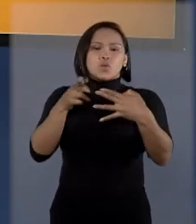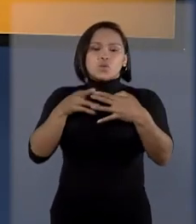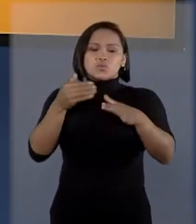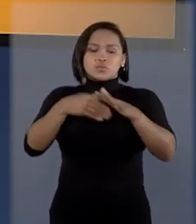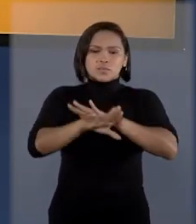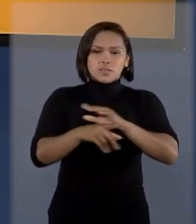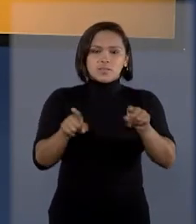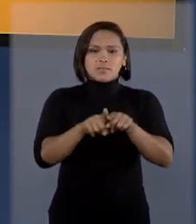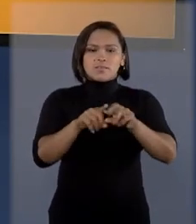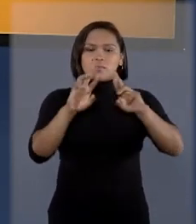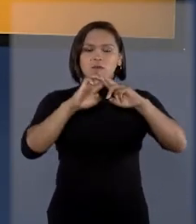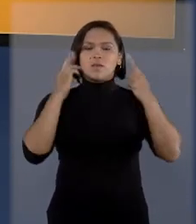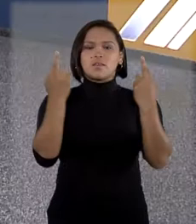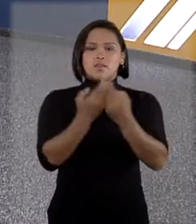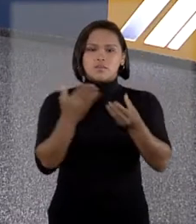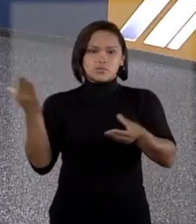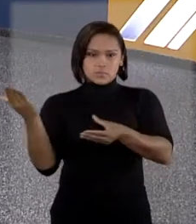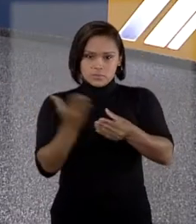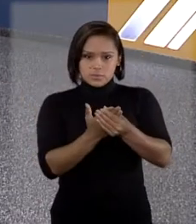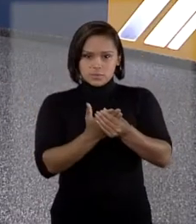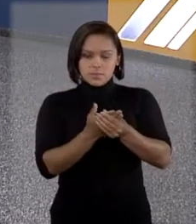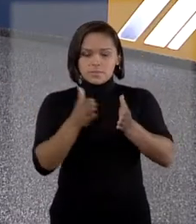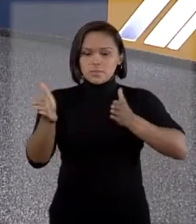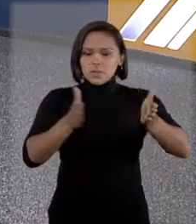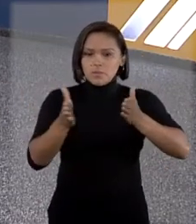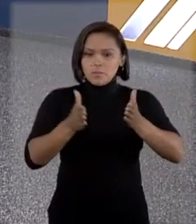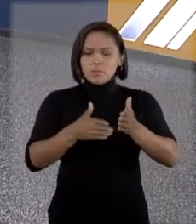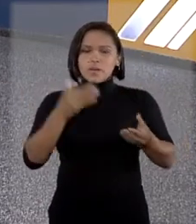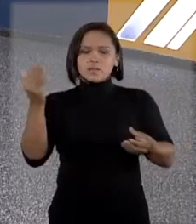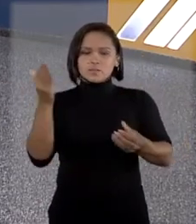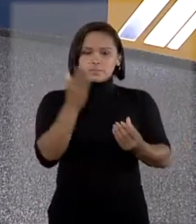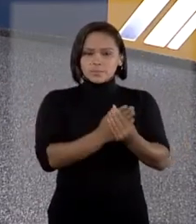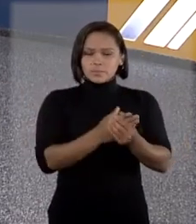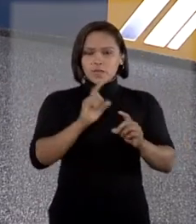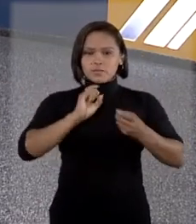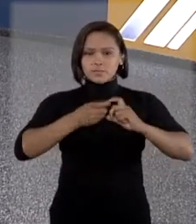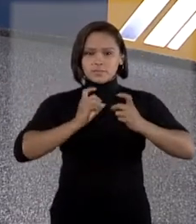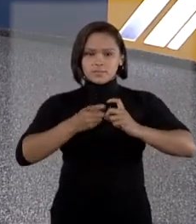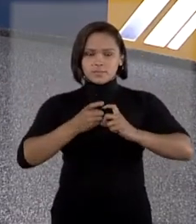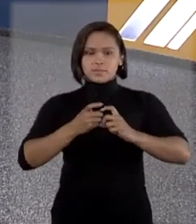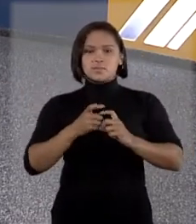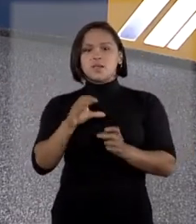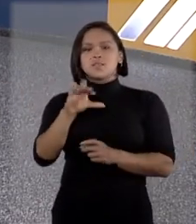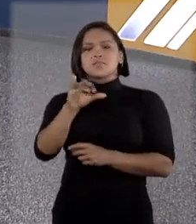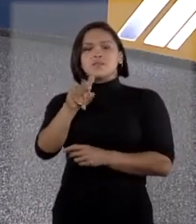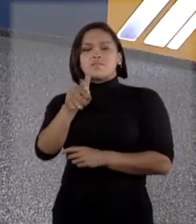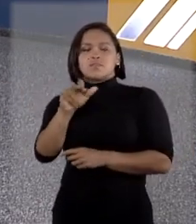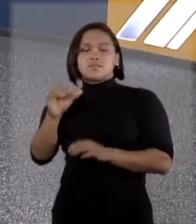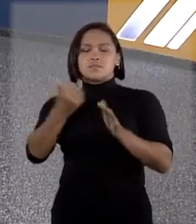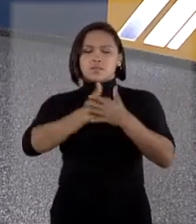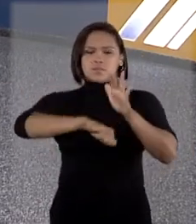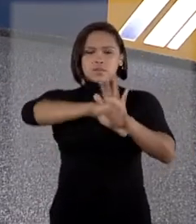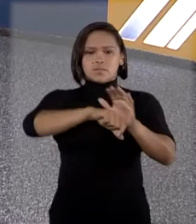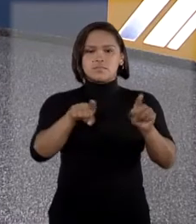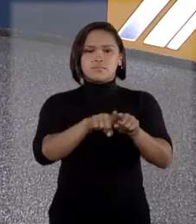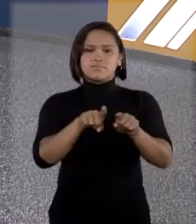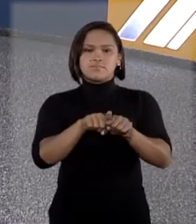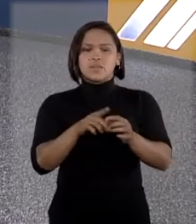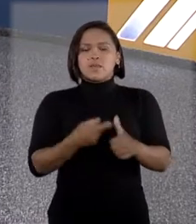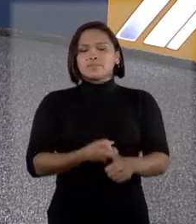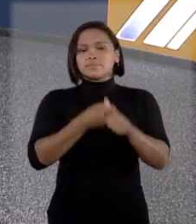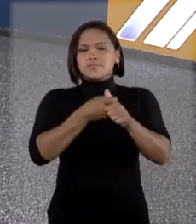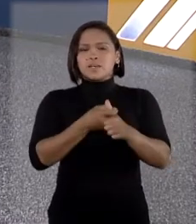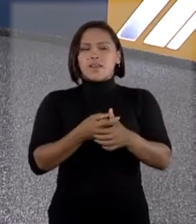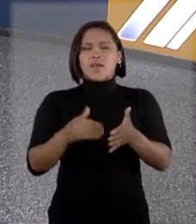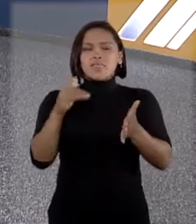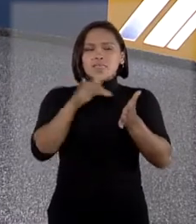como as audiências. Os prazos processuais administrativos, cíveis e criminais também ficaram suspensos